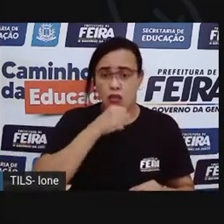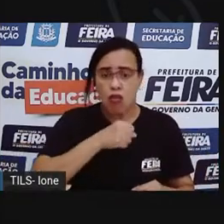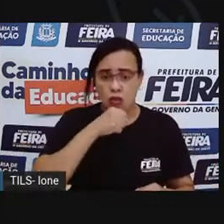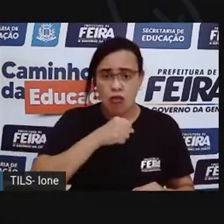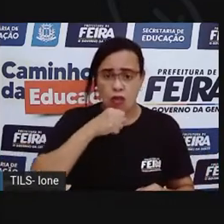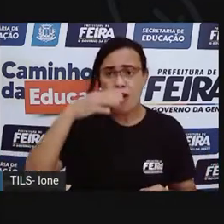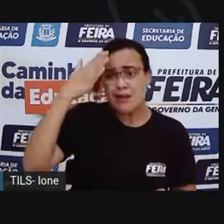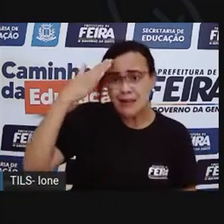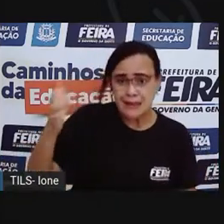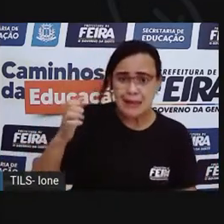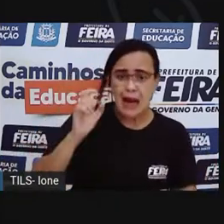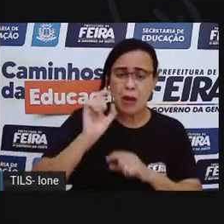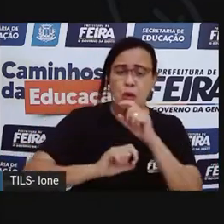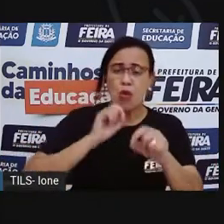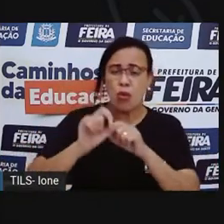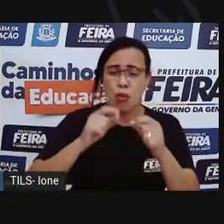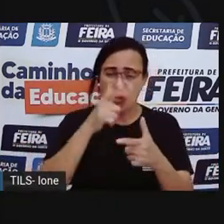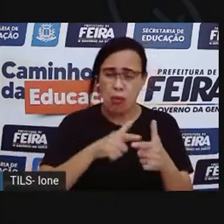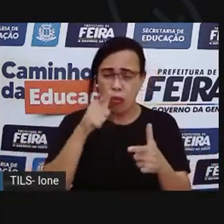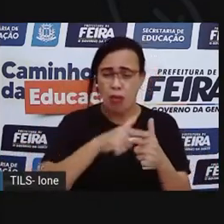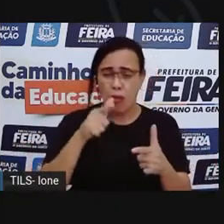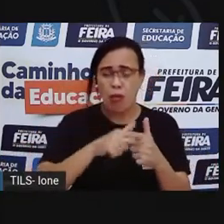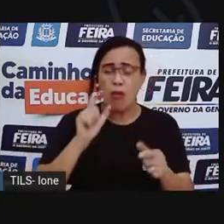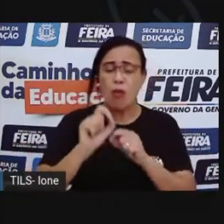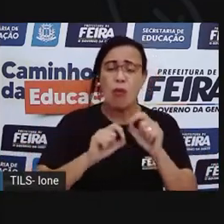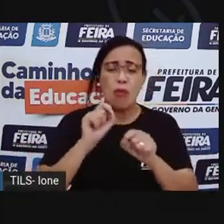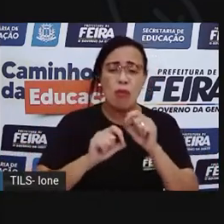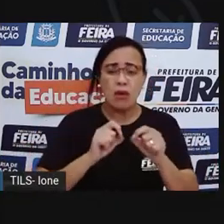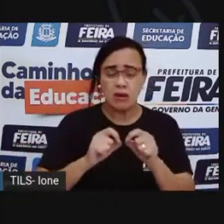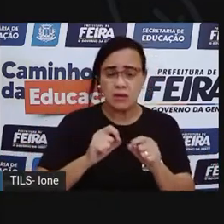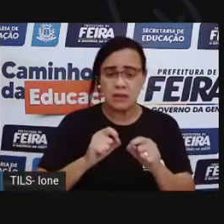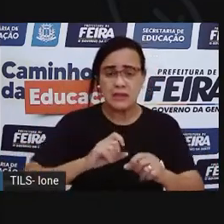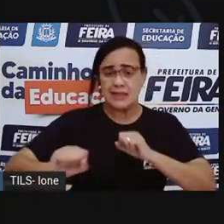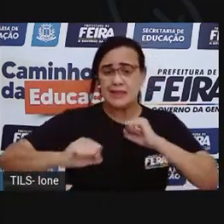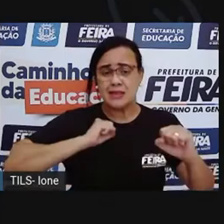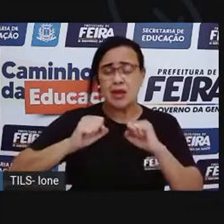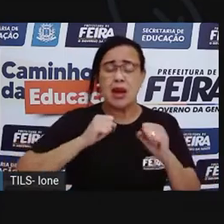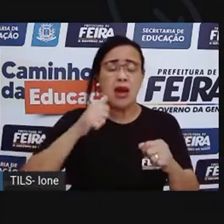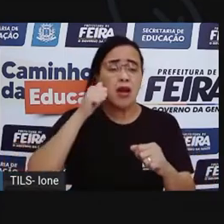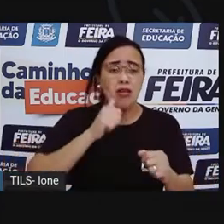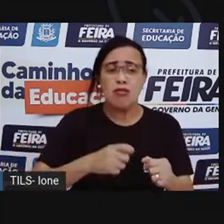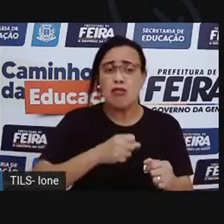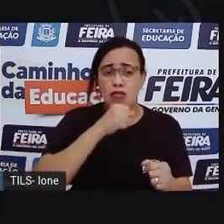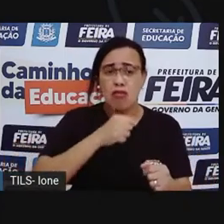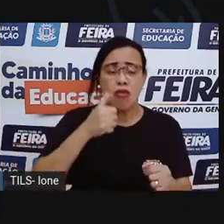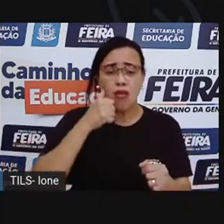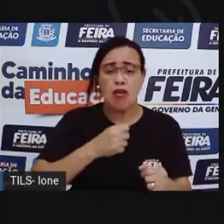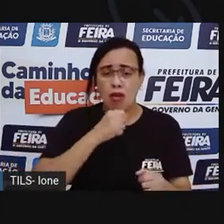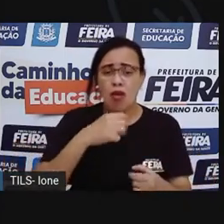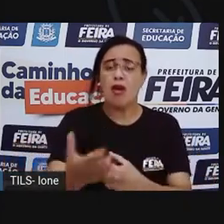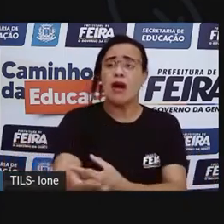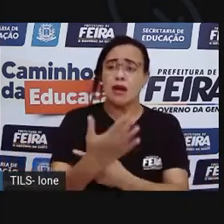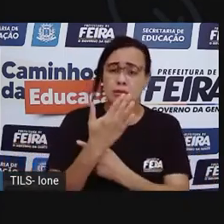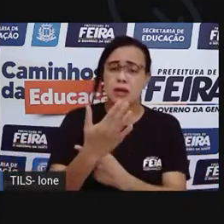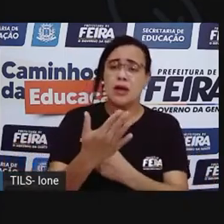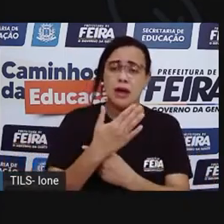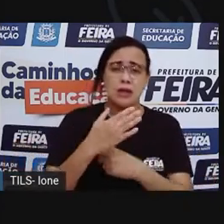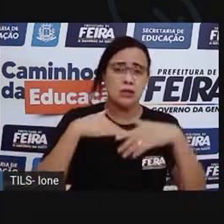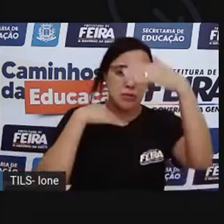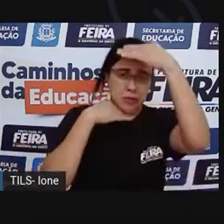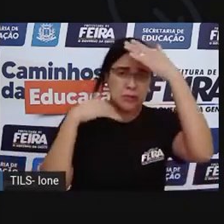para esse grande problema? Vovó, me ajuda. Quero minha cabeça de volta ao normal.